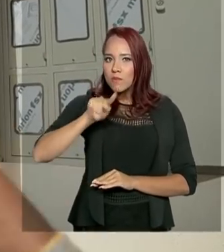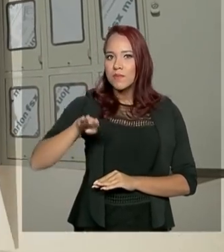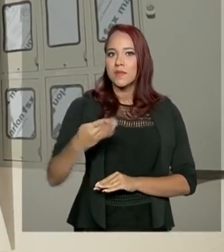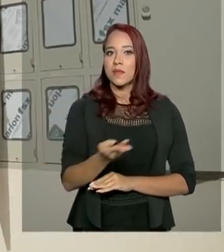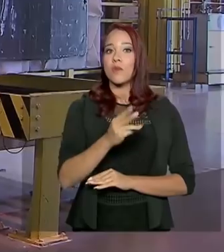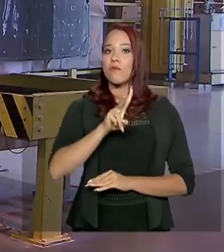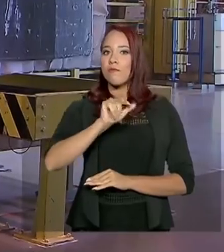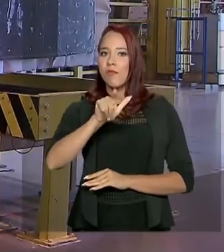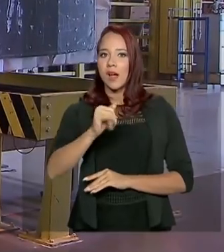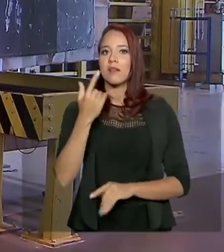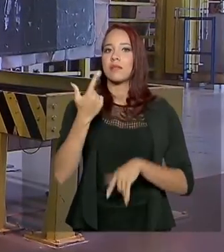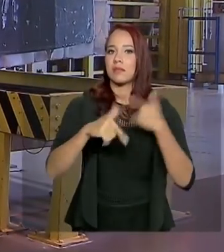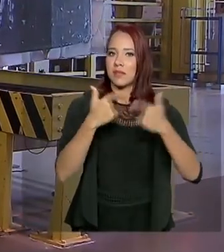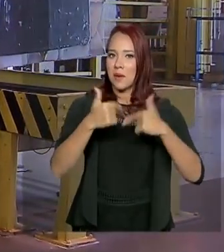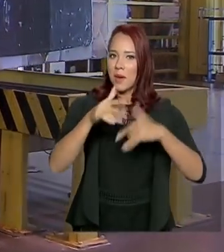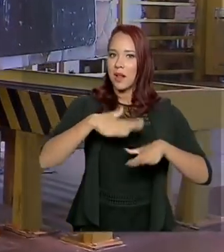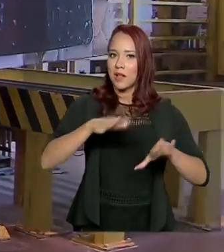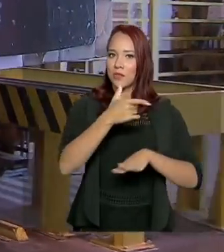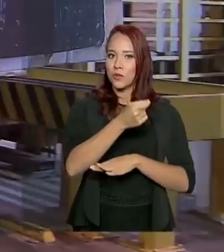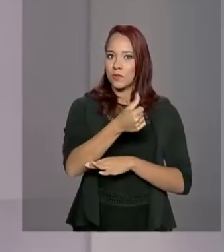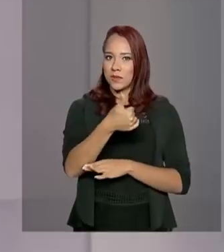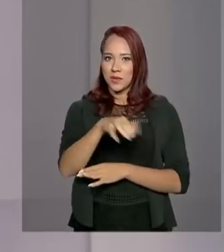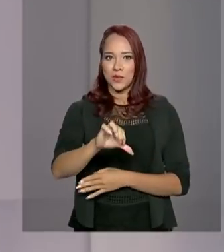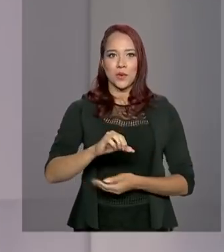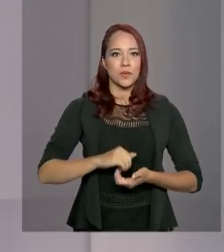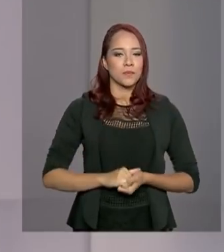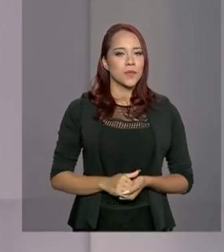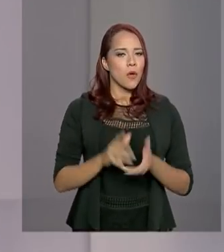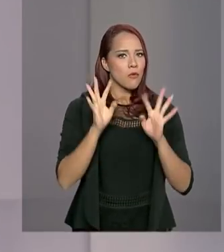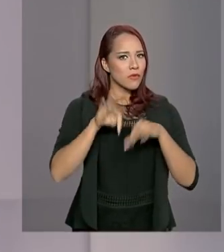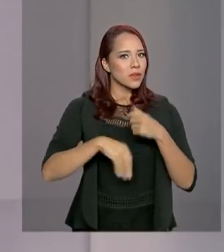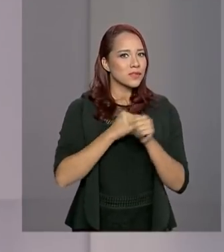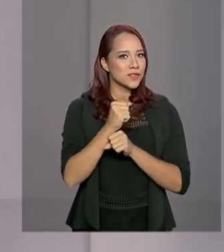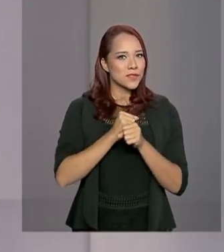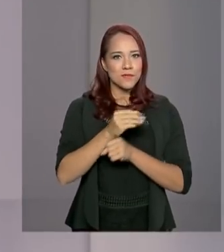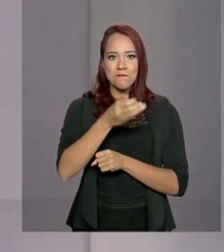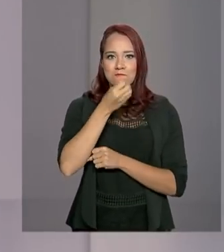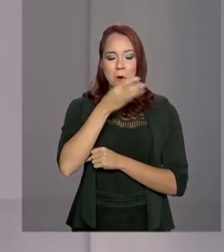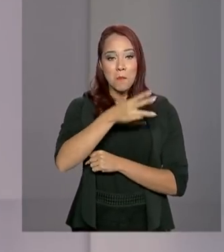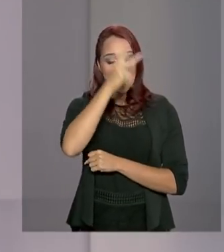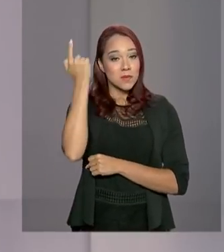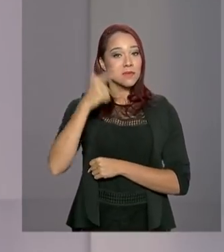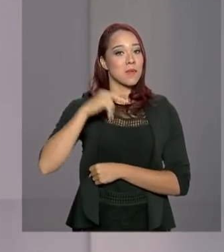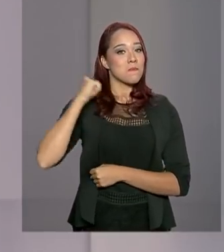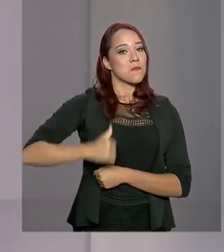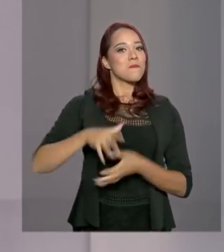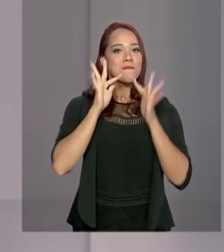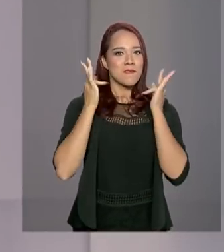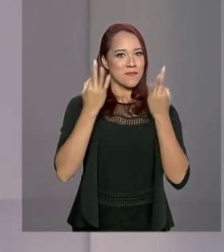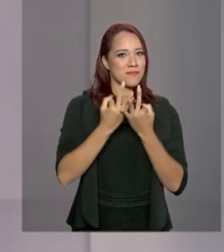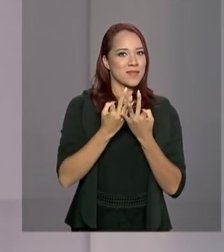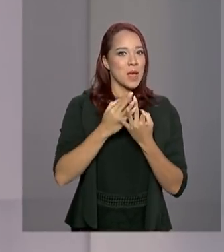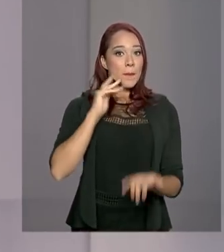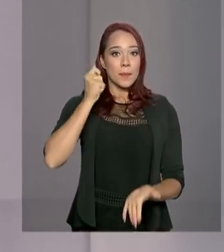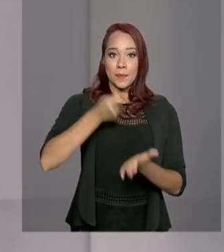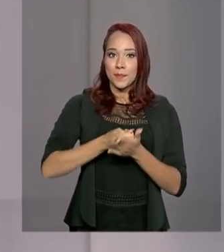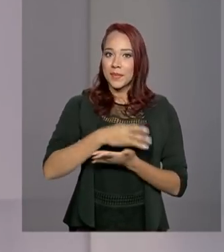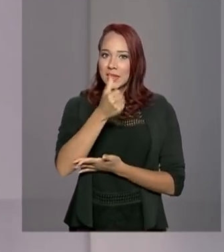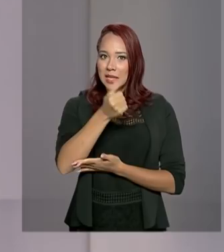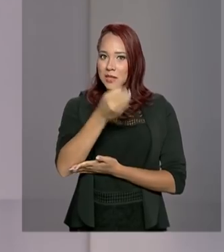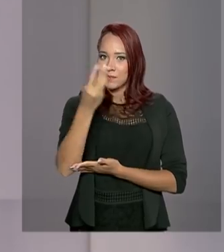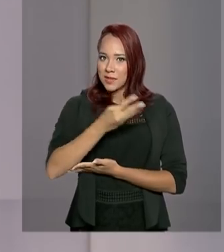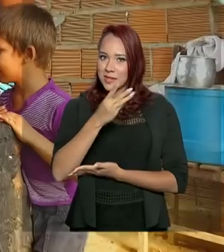vagas no mercado de trabalho em 2019. Fim de ano farto para os beneficiários do Bolsa Família. Pagamento do